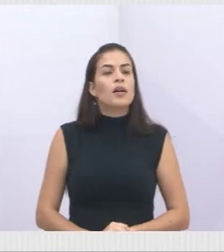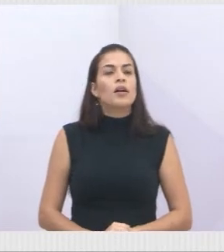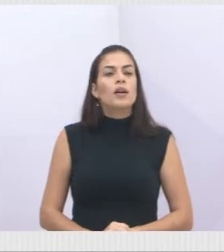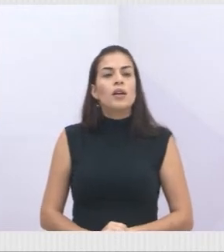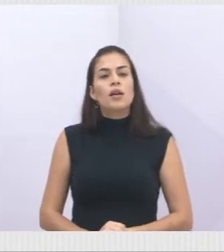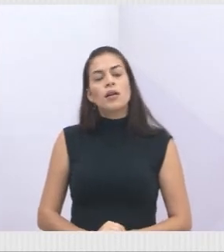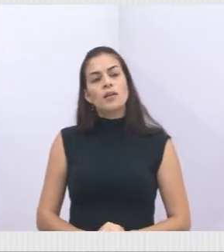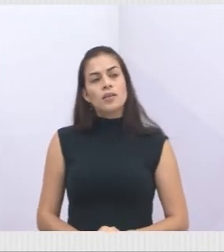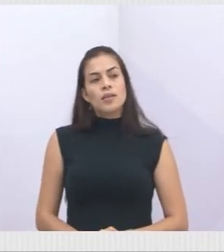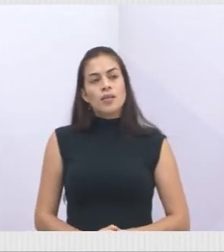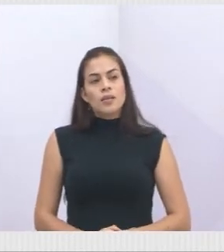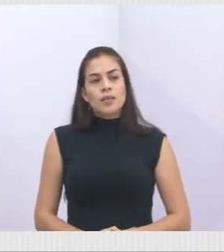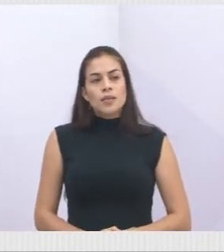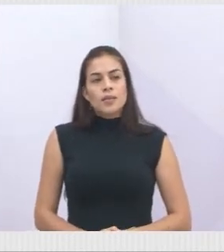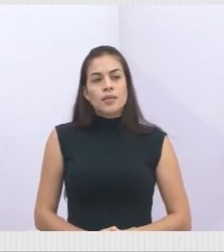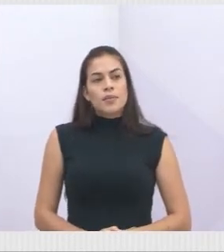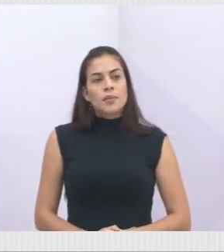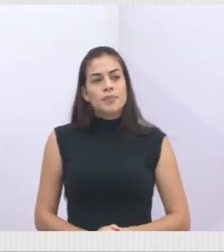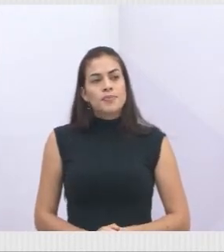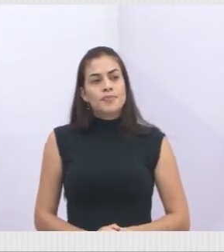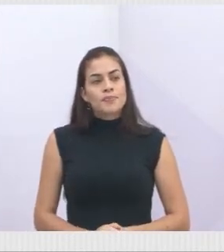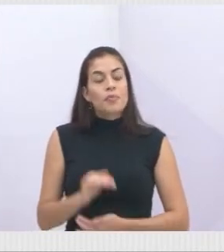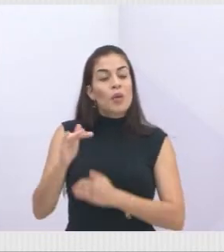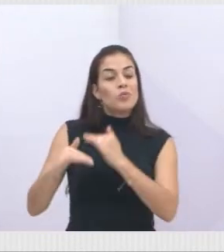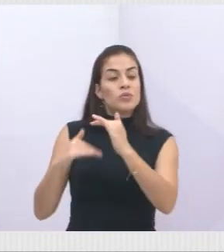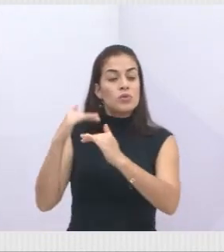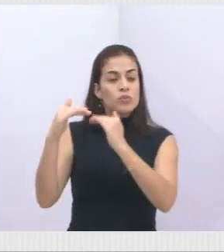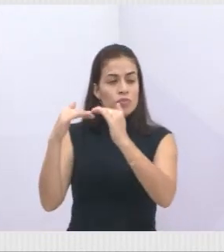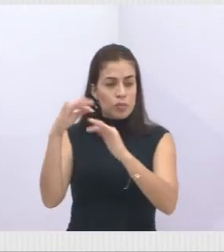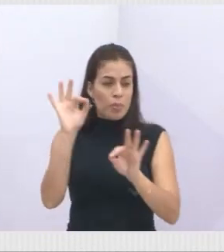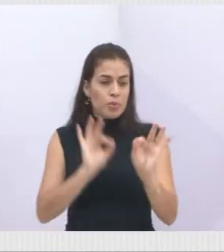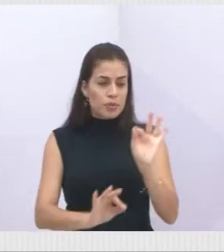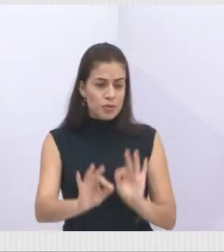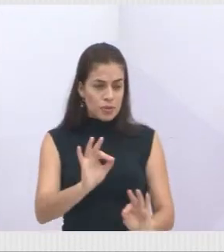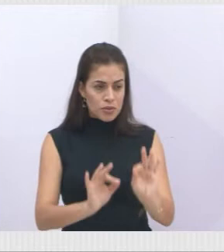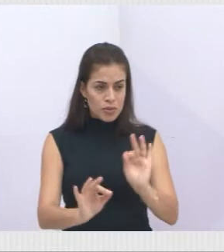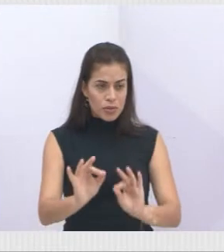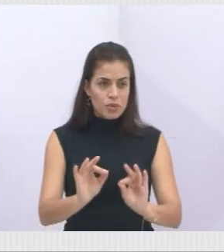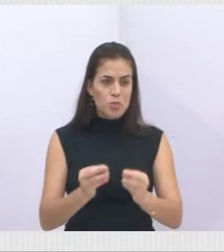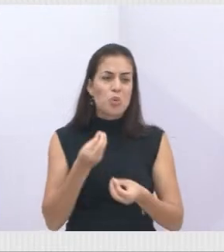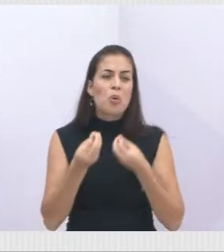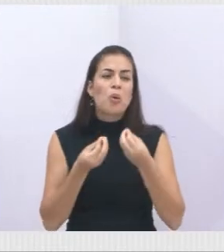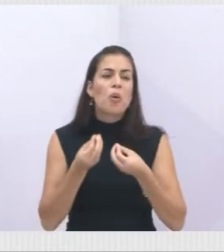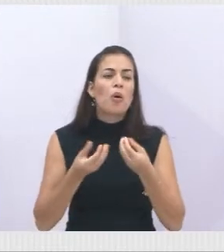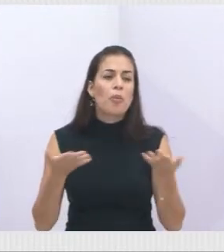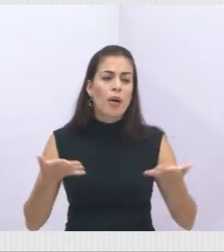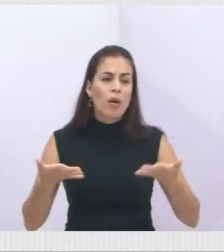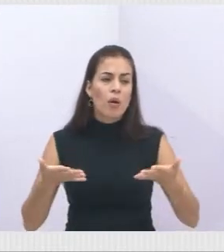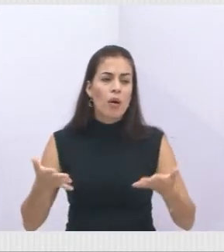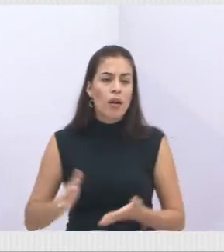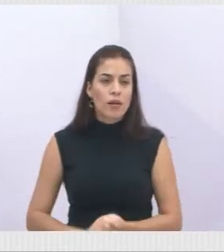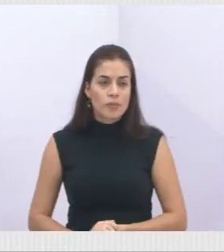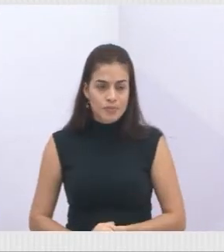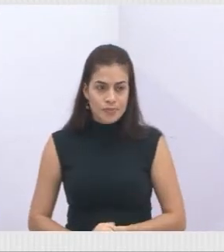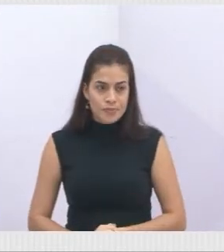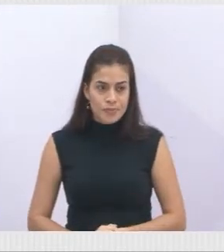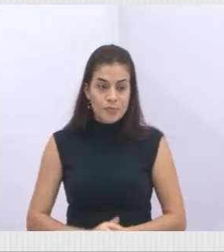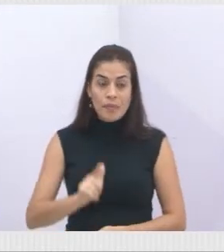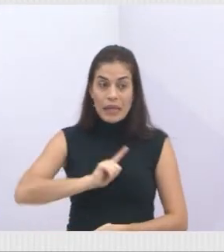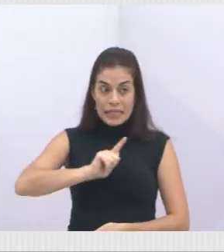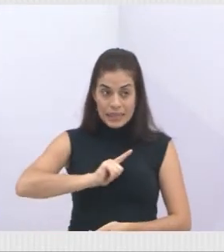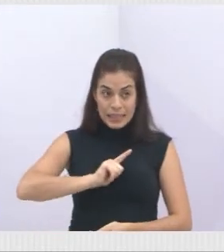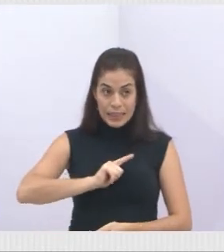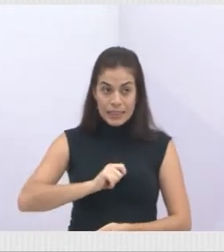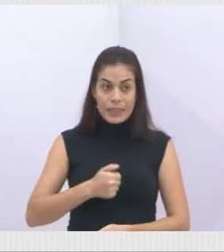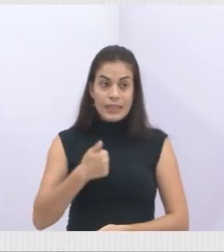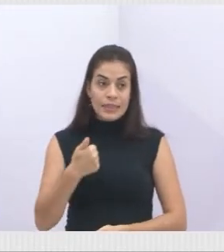Aí, o andamento do projeto, né? Como que está o andamento? A gente já tem 156 hectares de